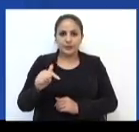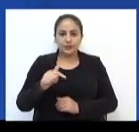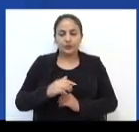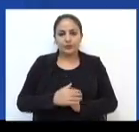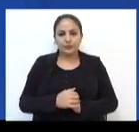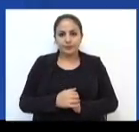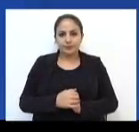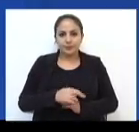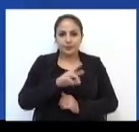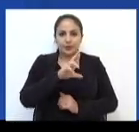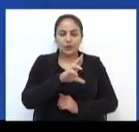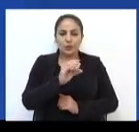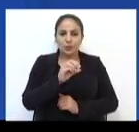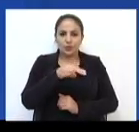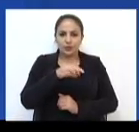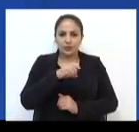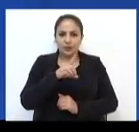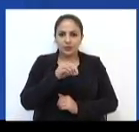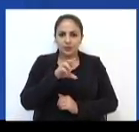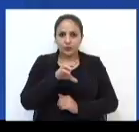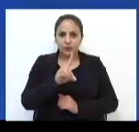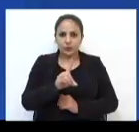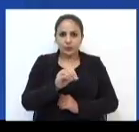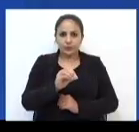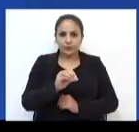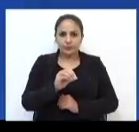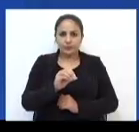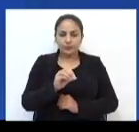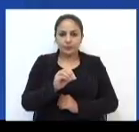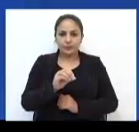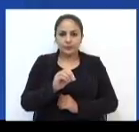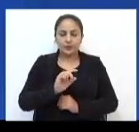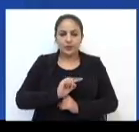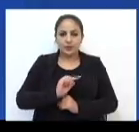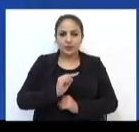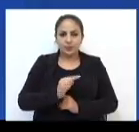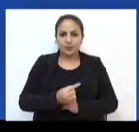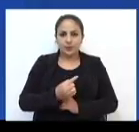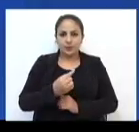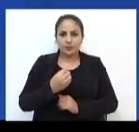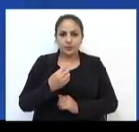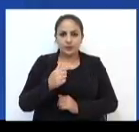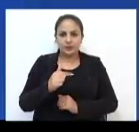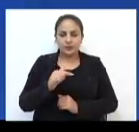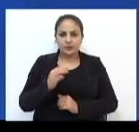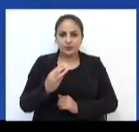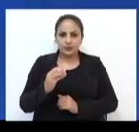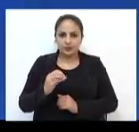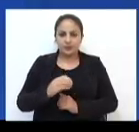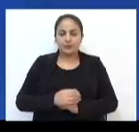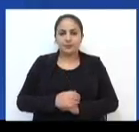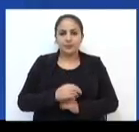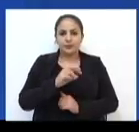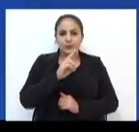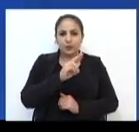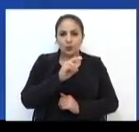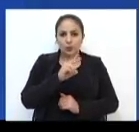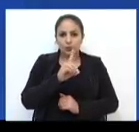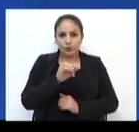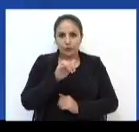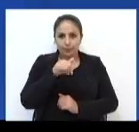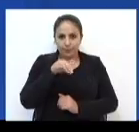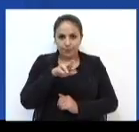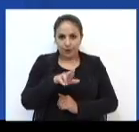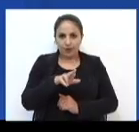Ronaldo Rosa, Solidariedade, 1.730. Rudimar dos Santos, do